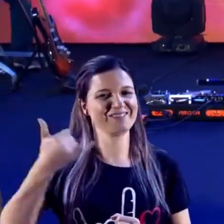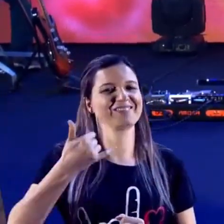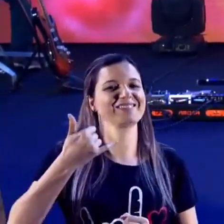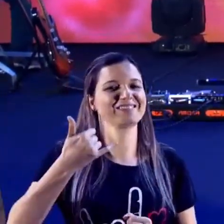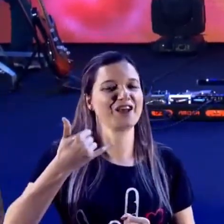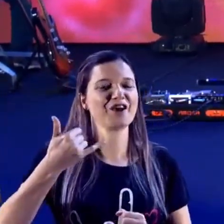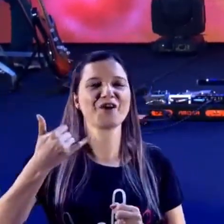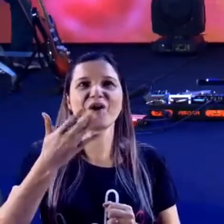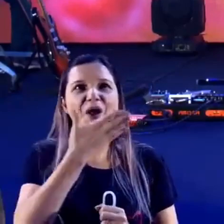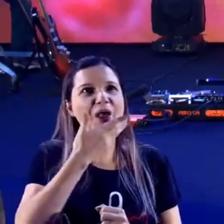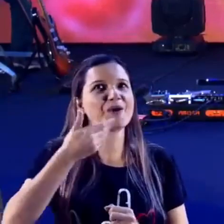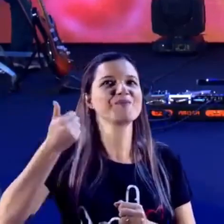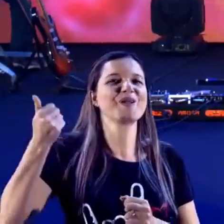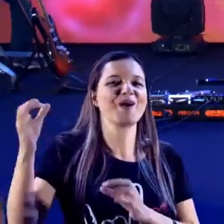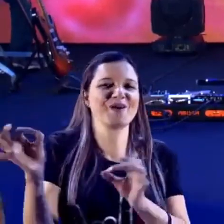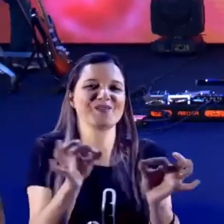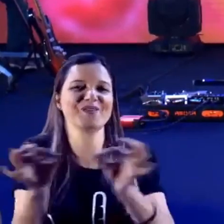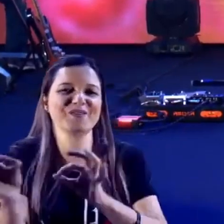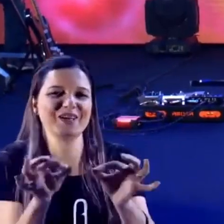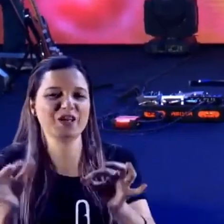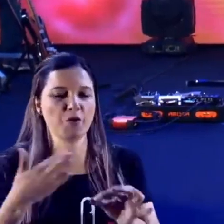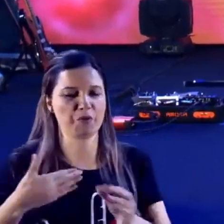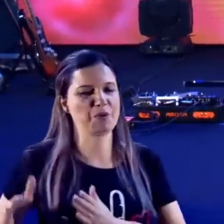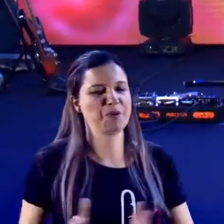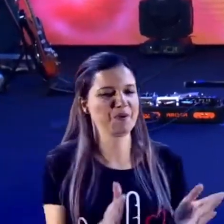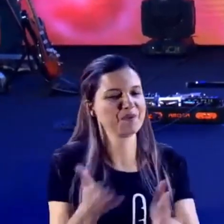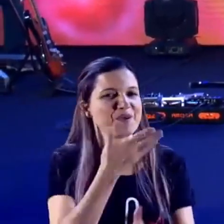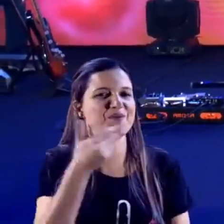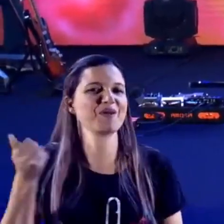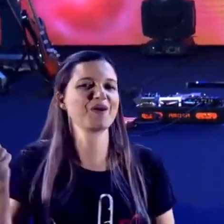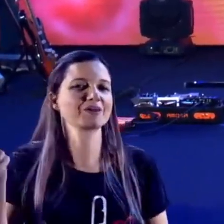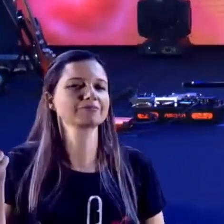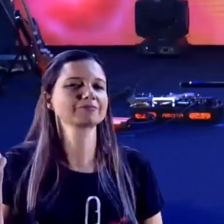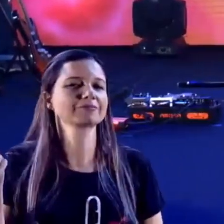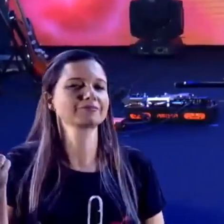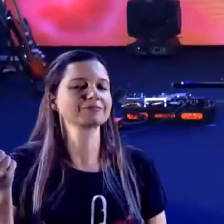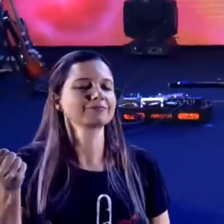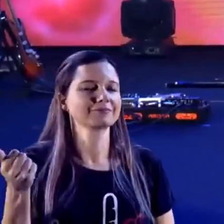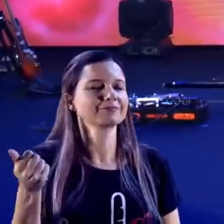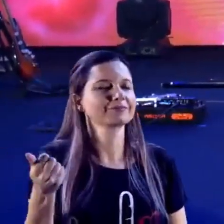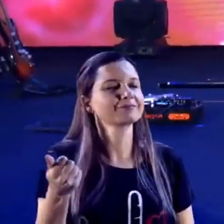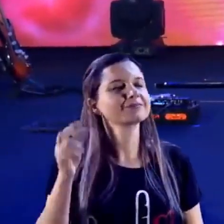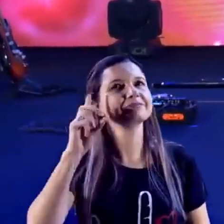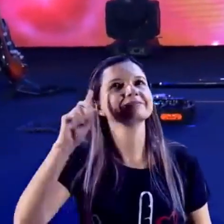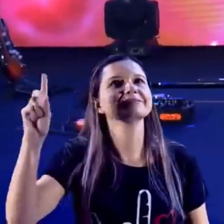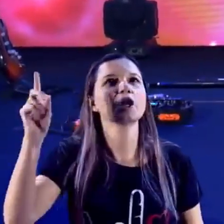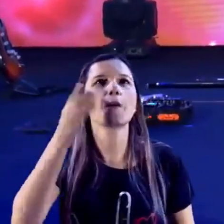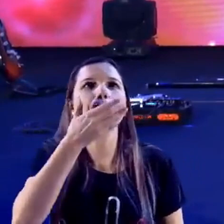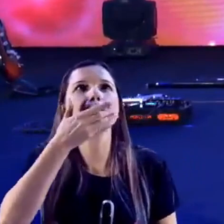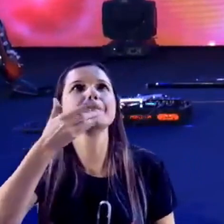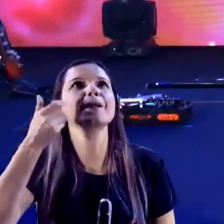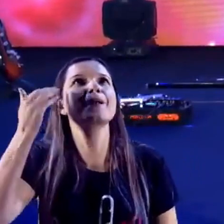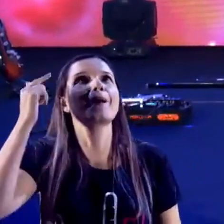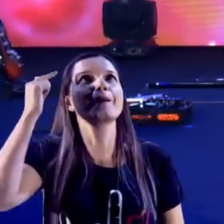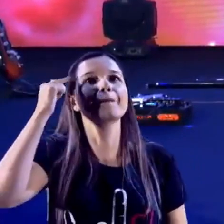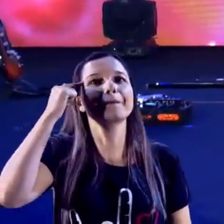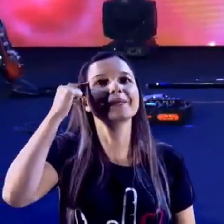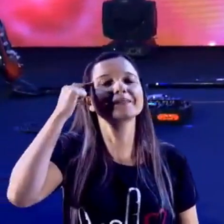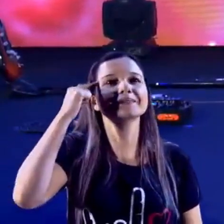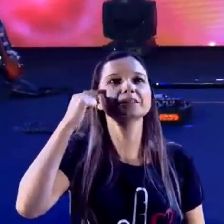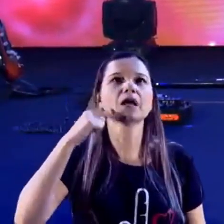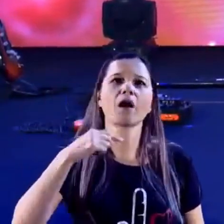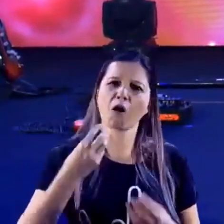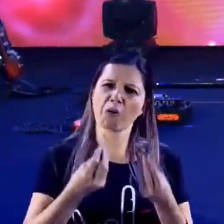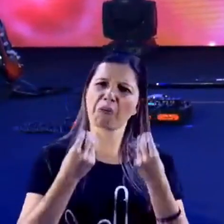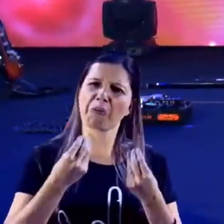que os planos dele são maiores, e que os caminhos dele são maiores. Essa é a forma que Deus pensa. E Deus também fala. Como é